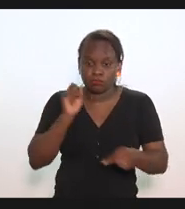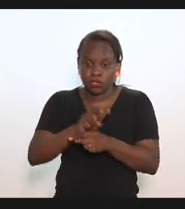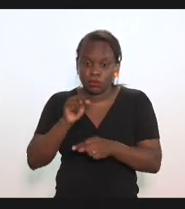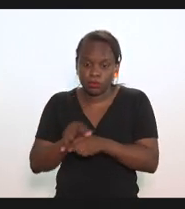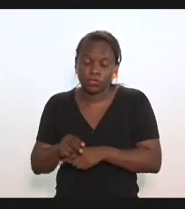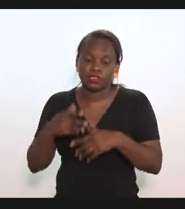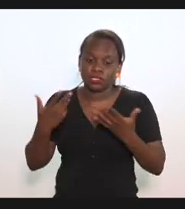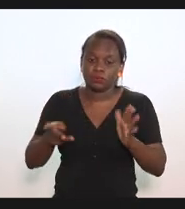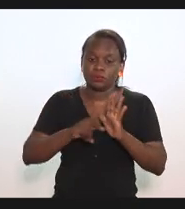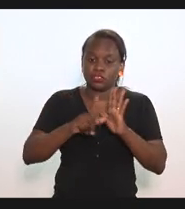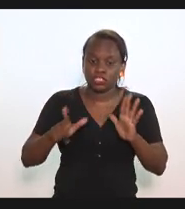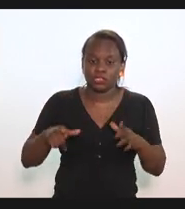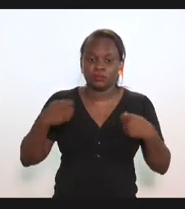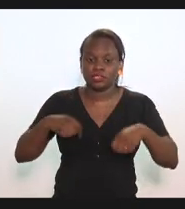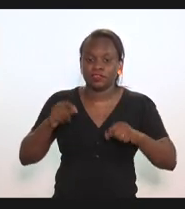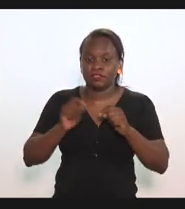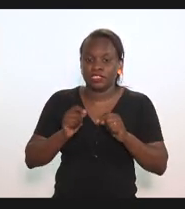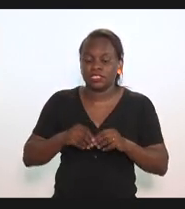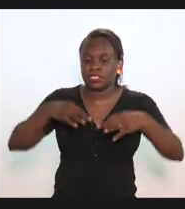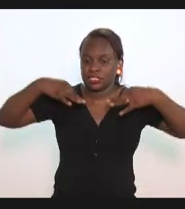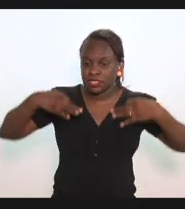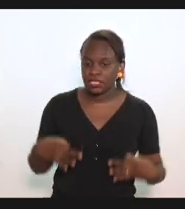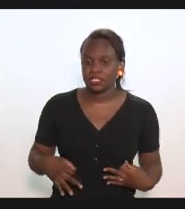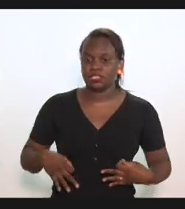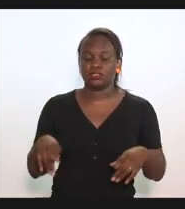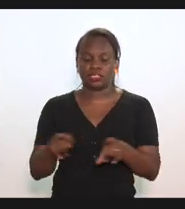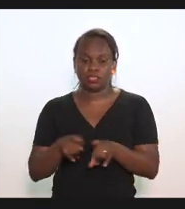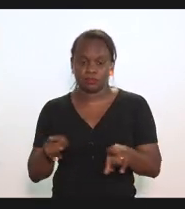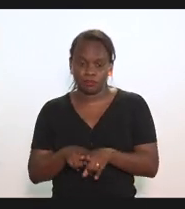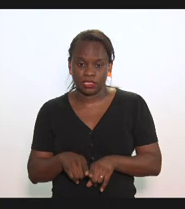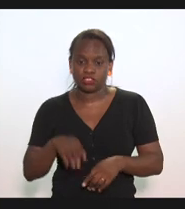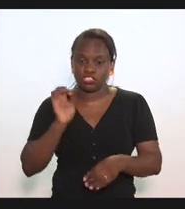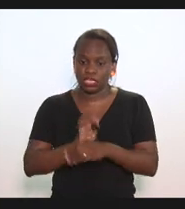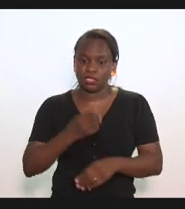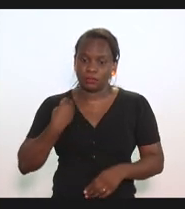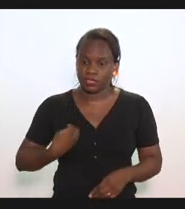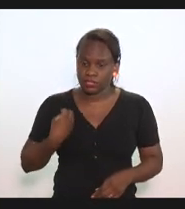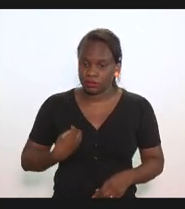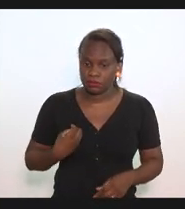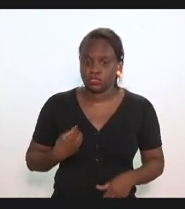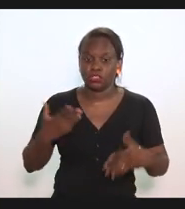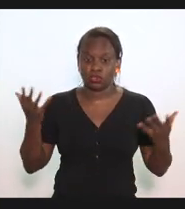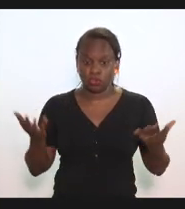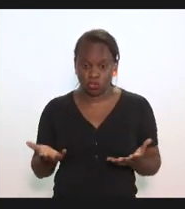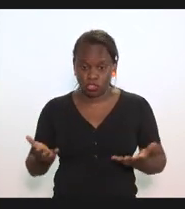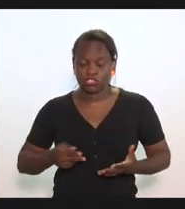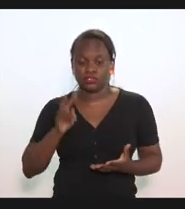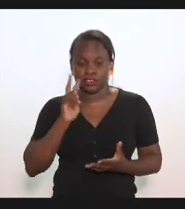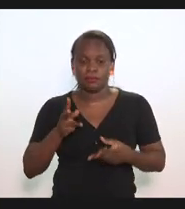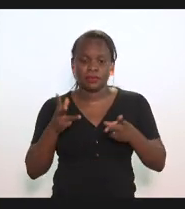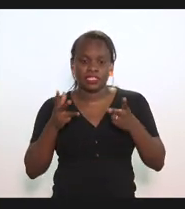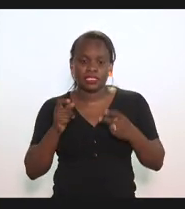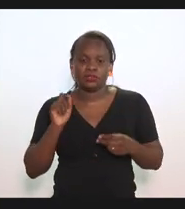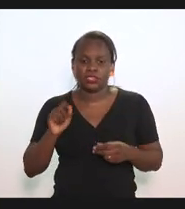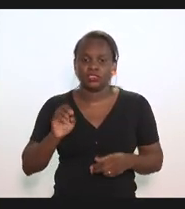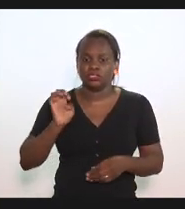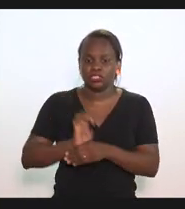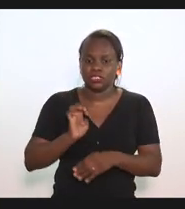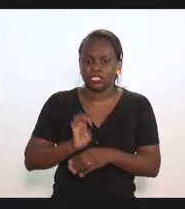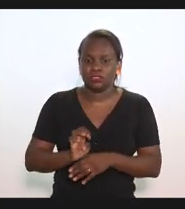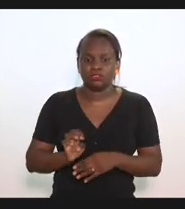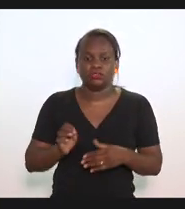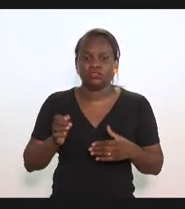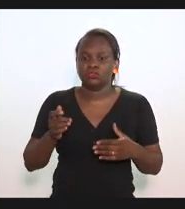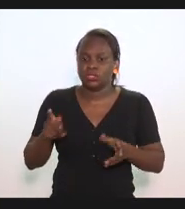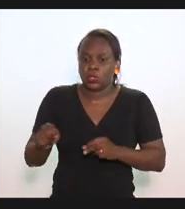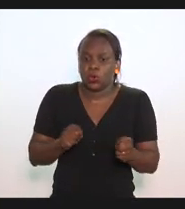o projeto seja feito de forma correta que o Estado participe hoje a gente percebe que o Estado ele não